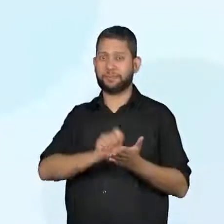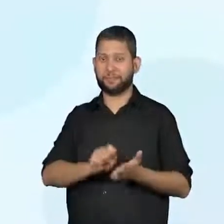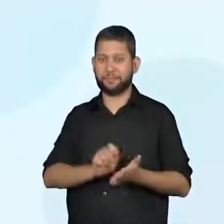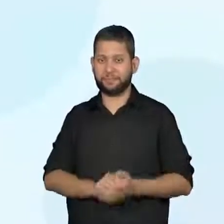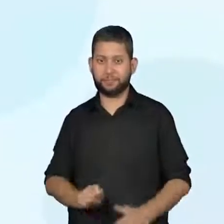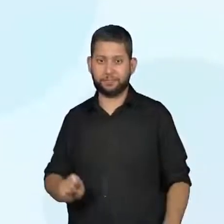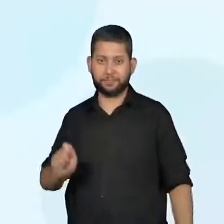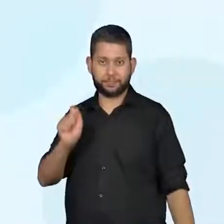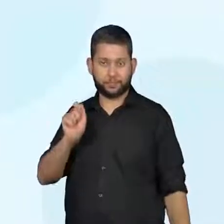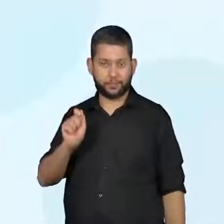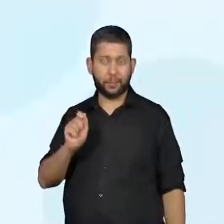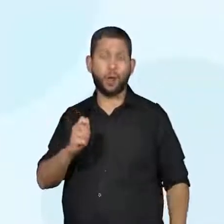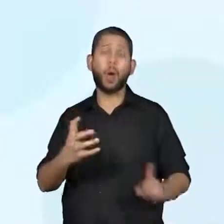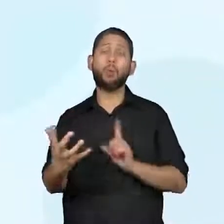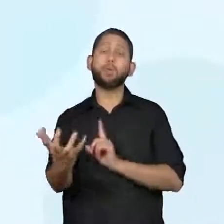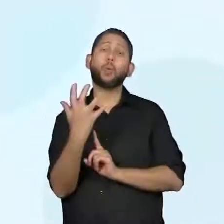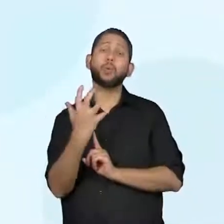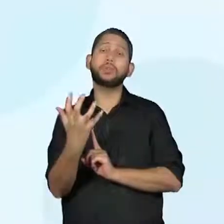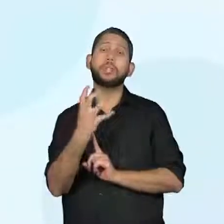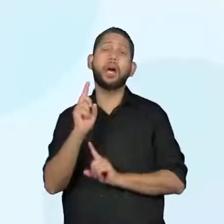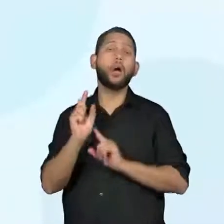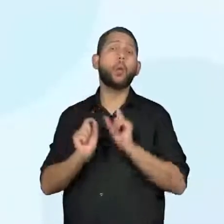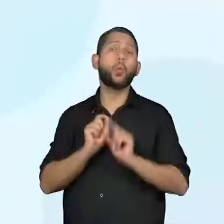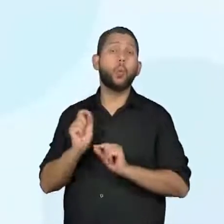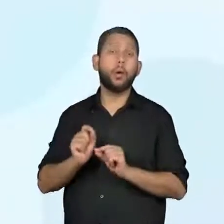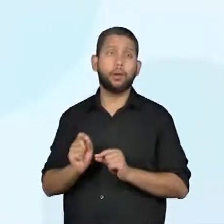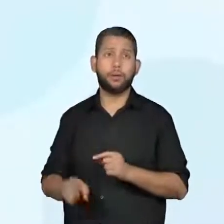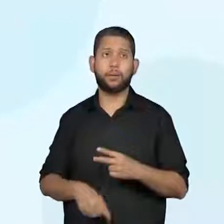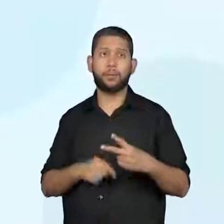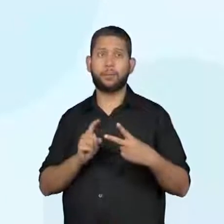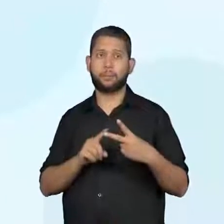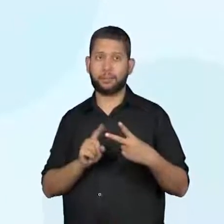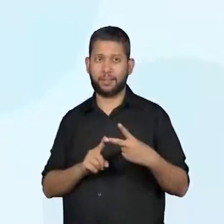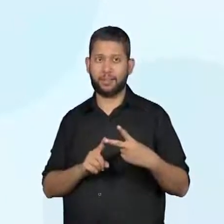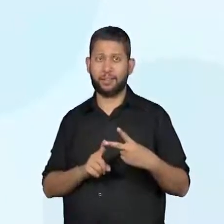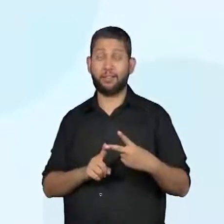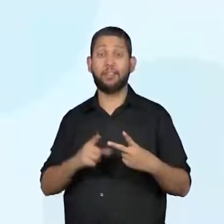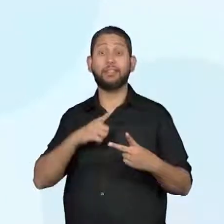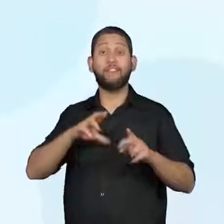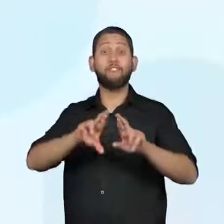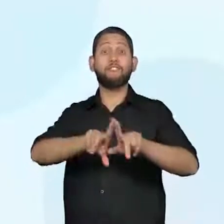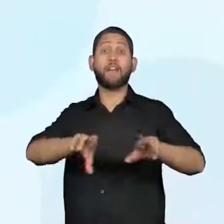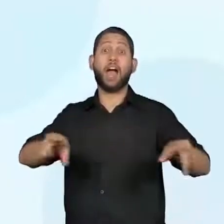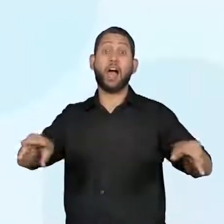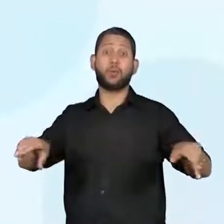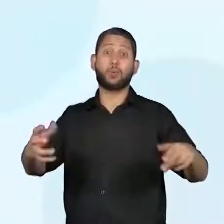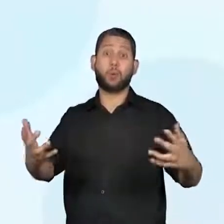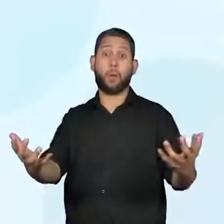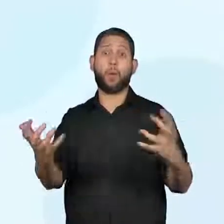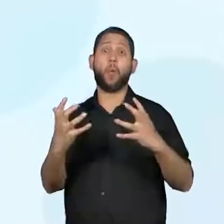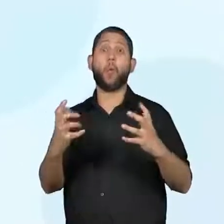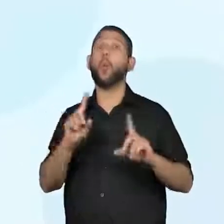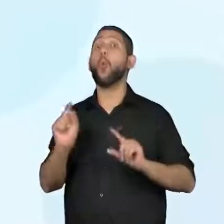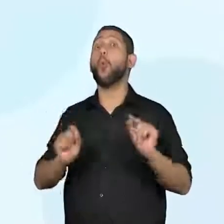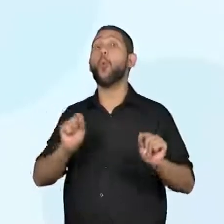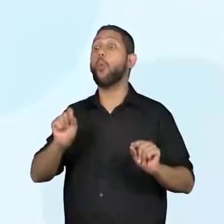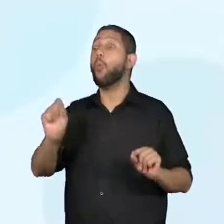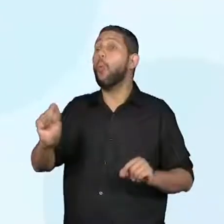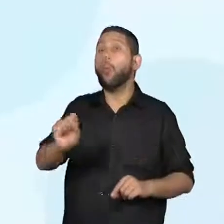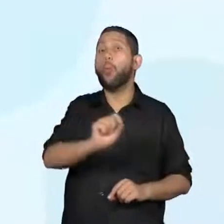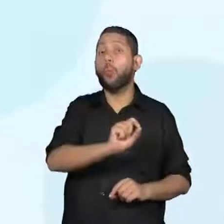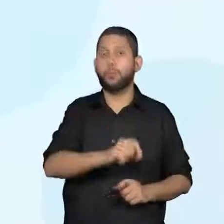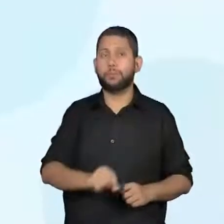A, o que é poluição? Letra B, quais tipos de poluentes você conhece? Letra C, o que você